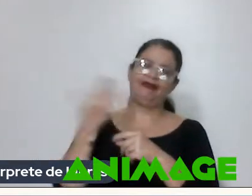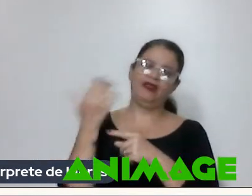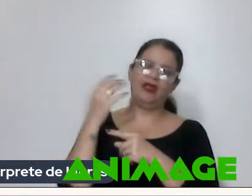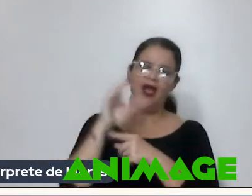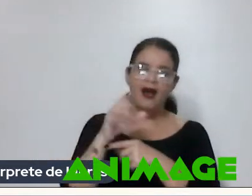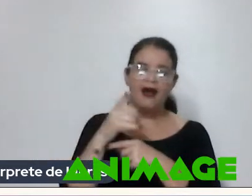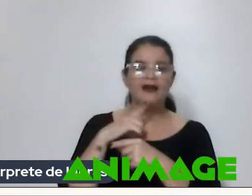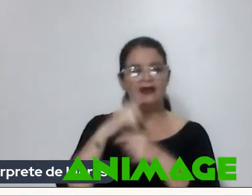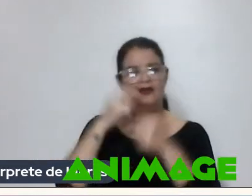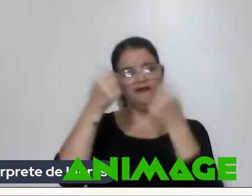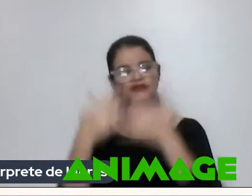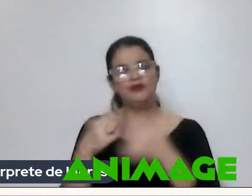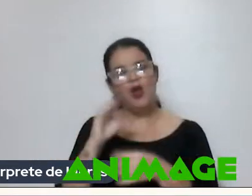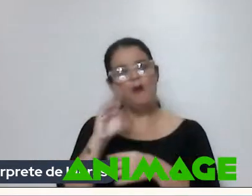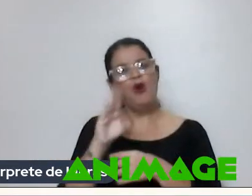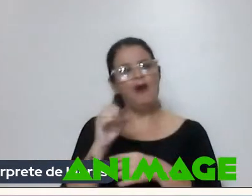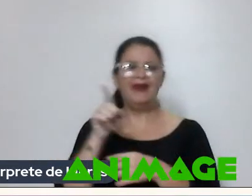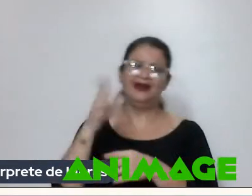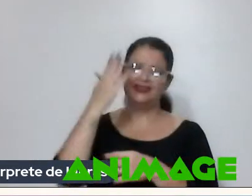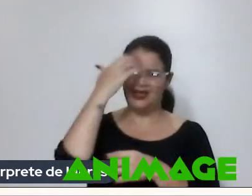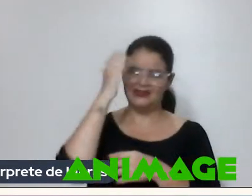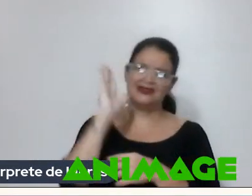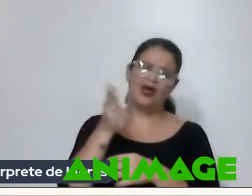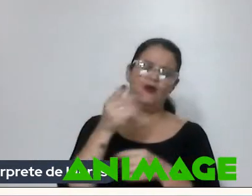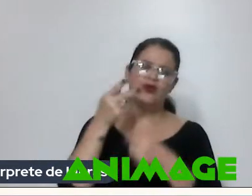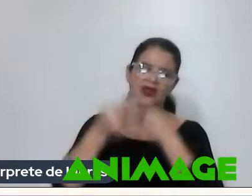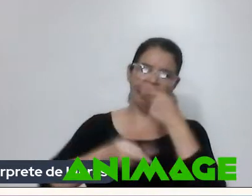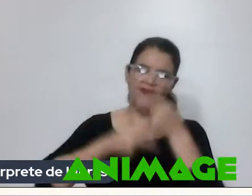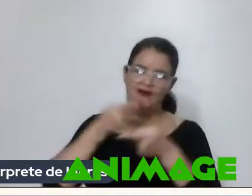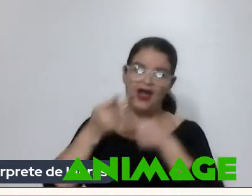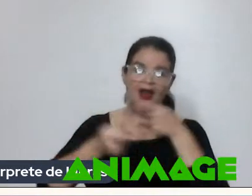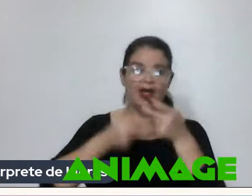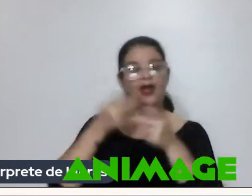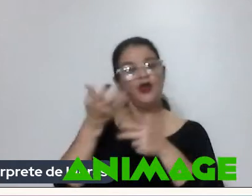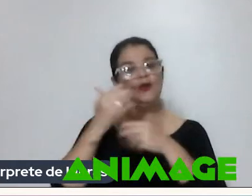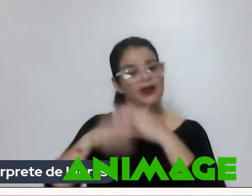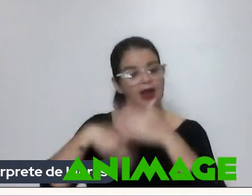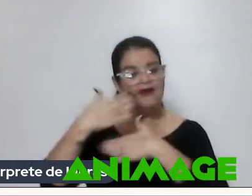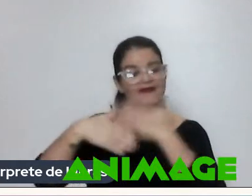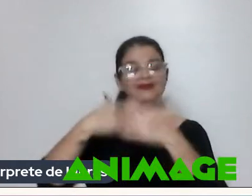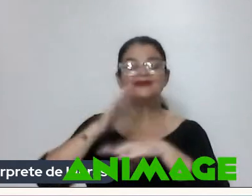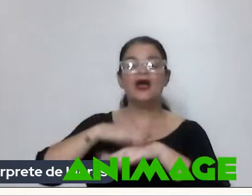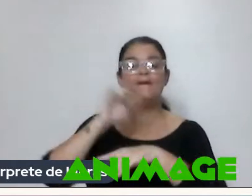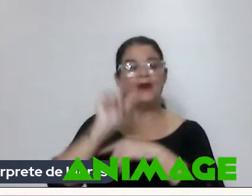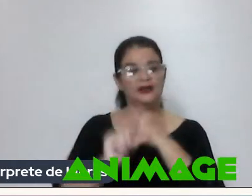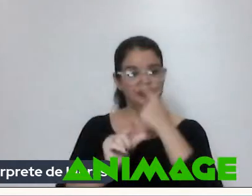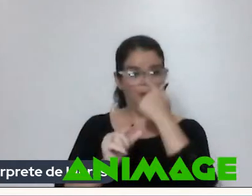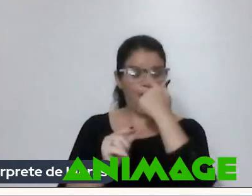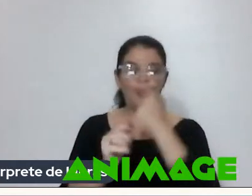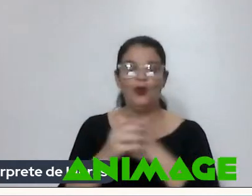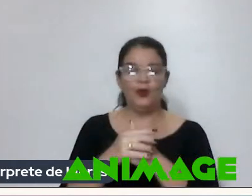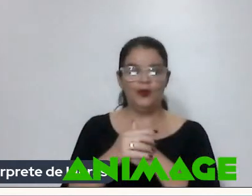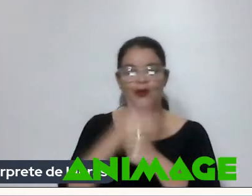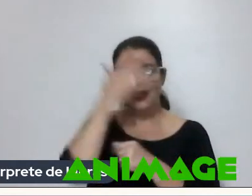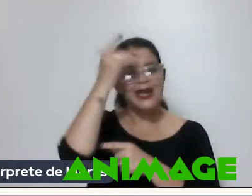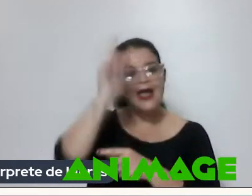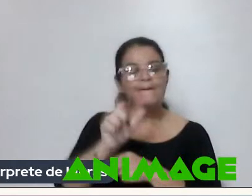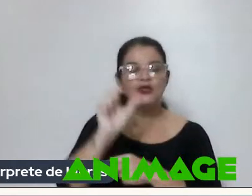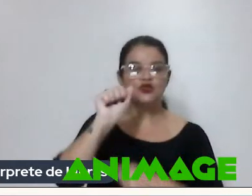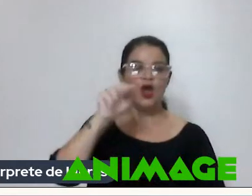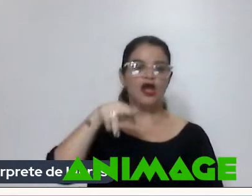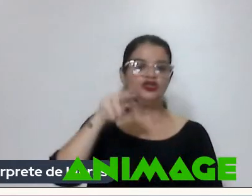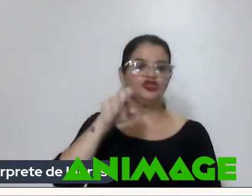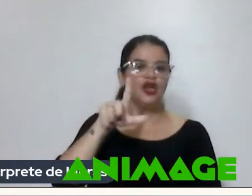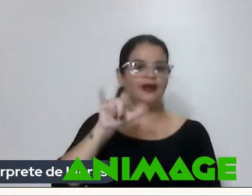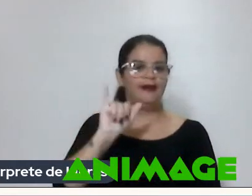Do Bob Cuspe Ele já sabe o falar Né Então E eu queria Avançar um pouquinho mais No Na pessoa onde ele Né